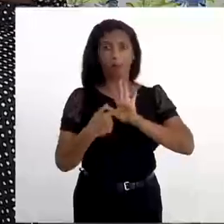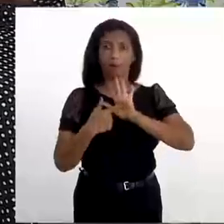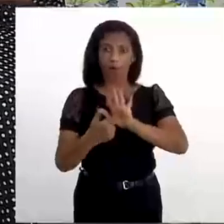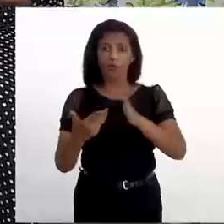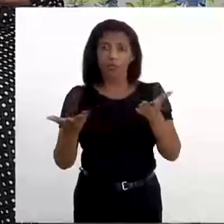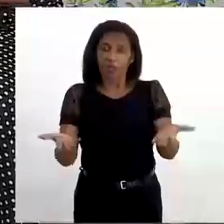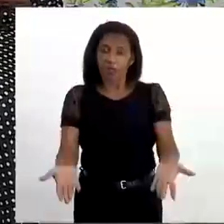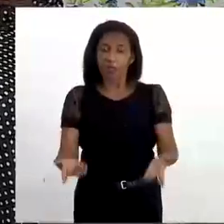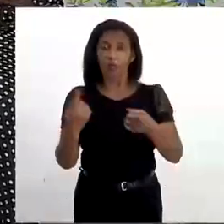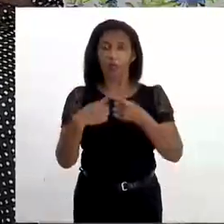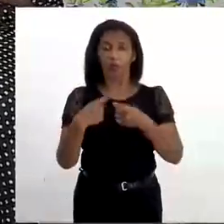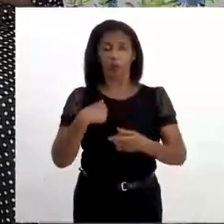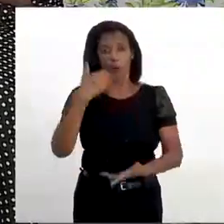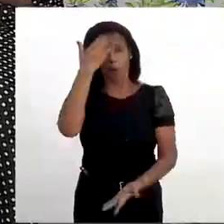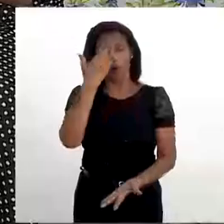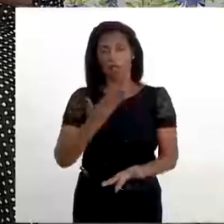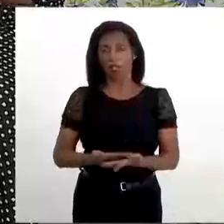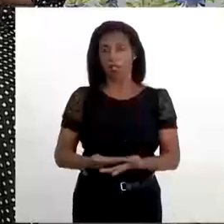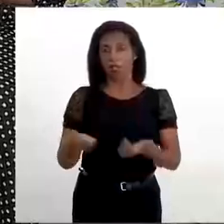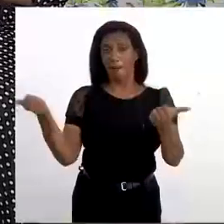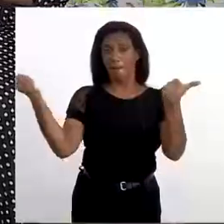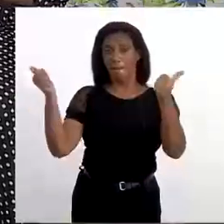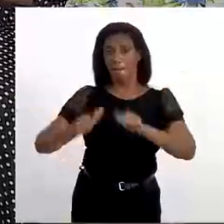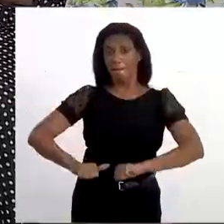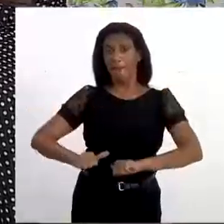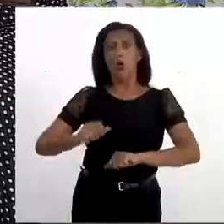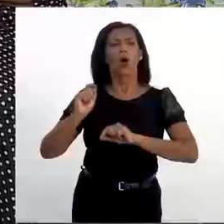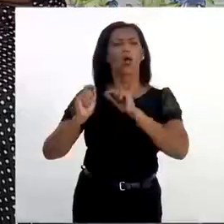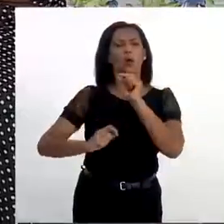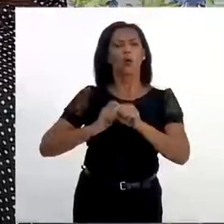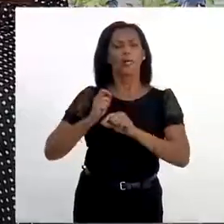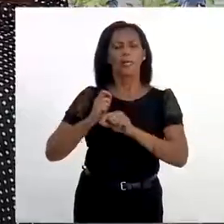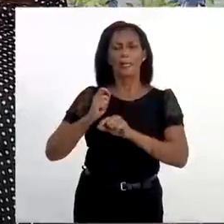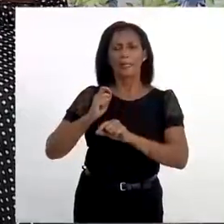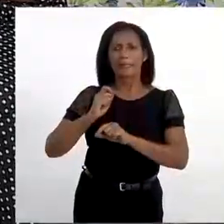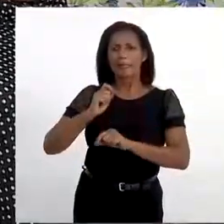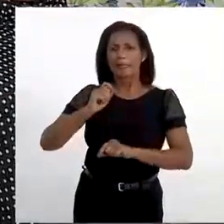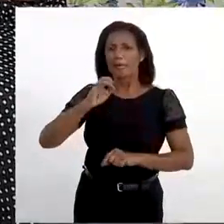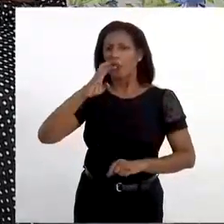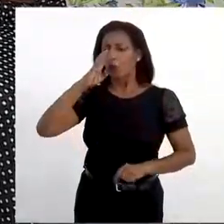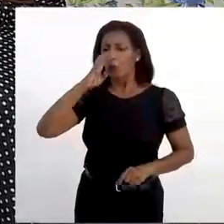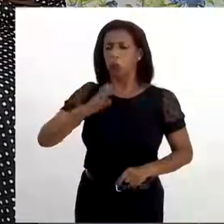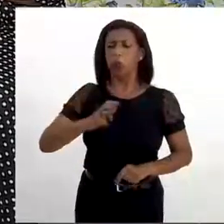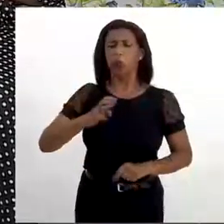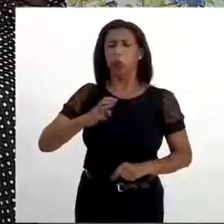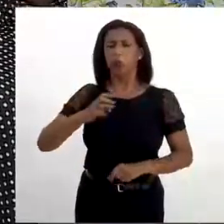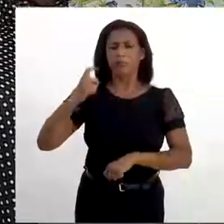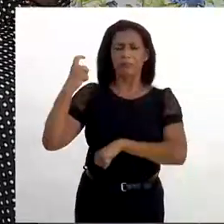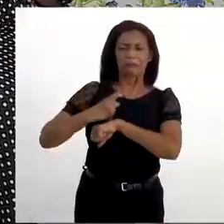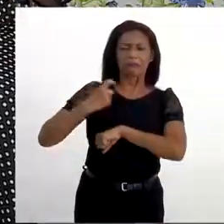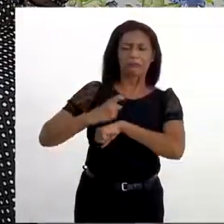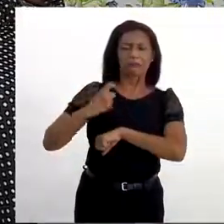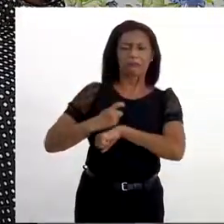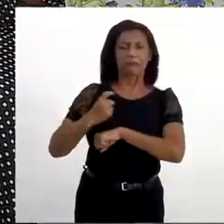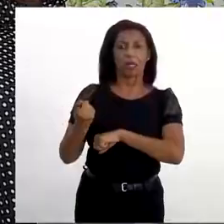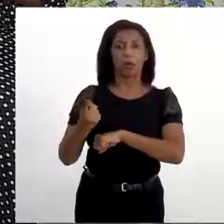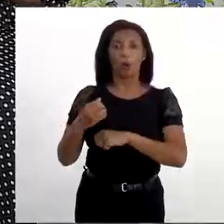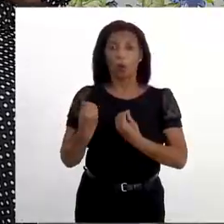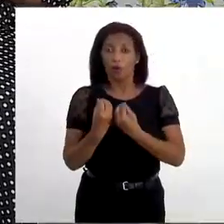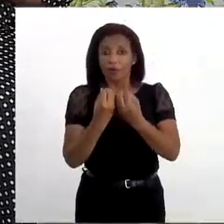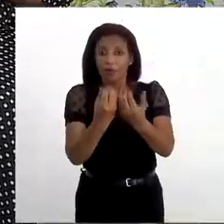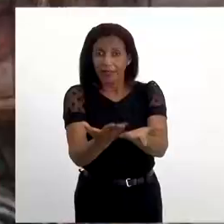serve para isso. Porque eu acredito que a pior ignorância é por ignorar. Então, quando você leva o